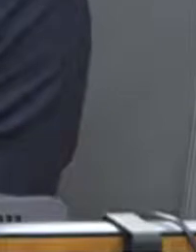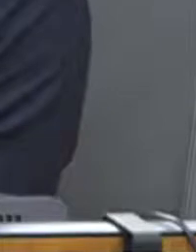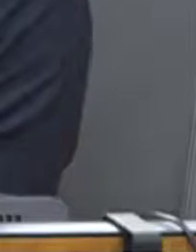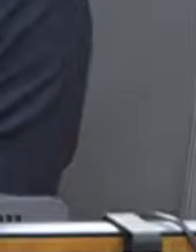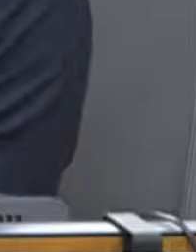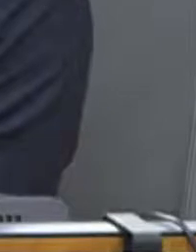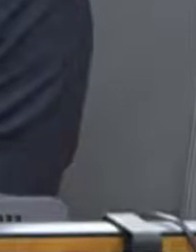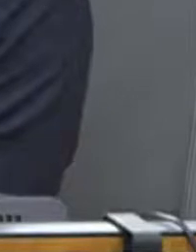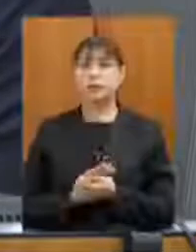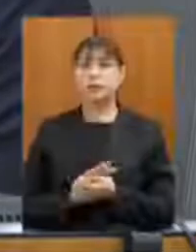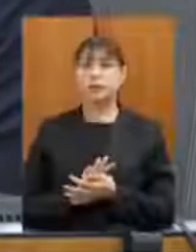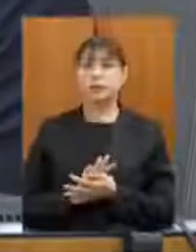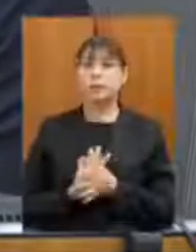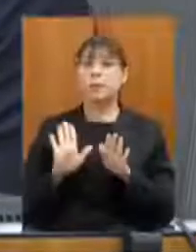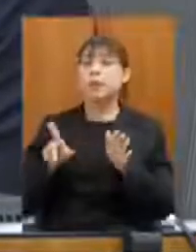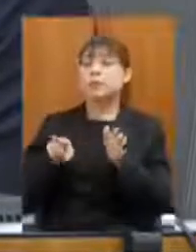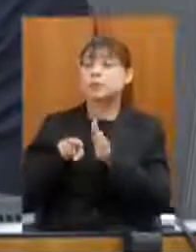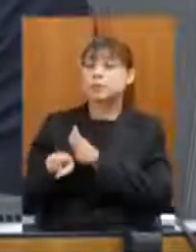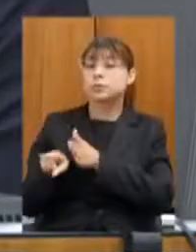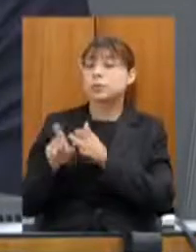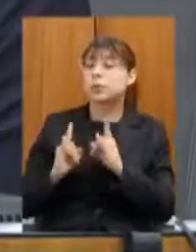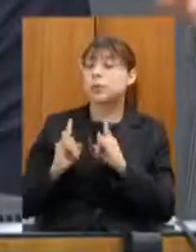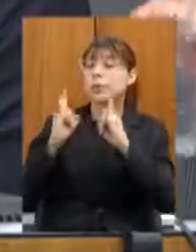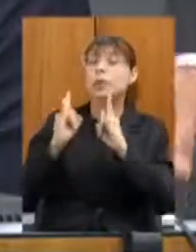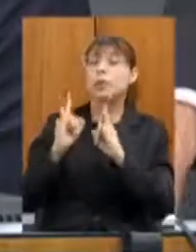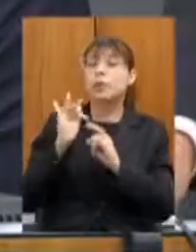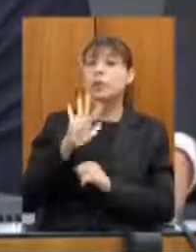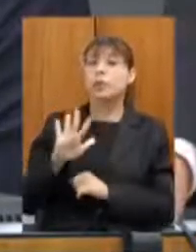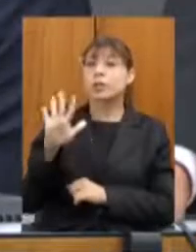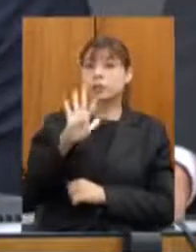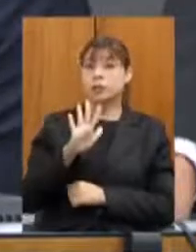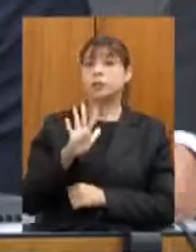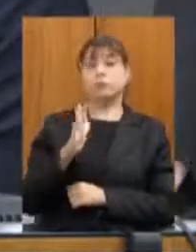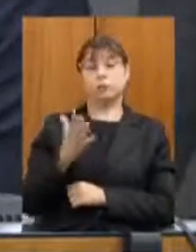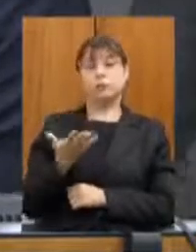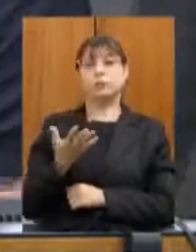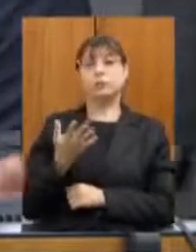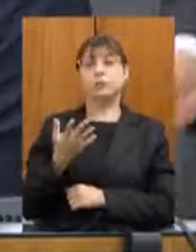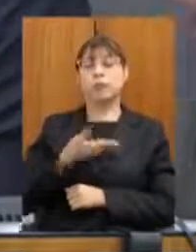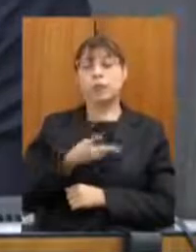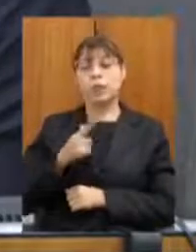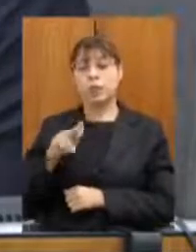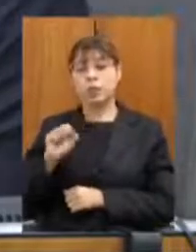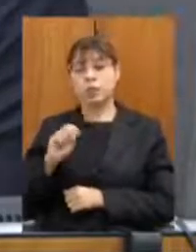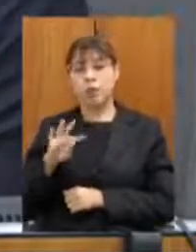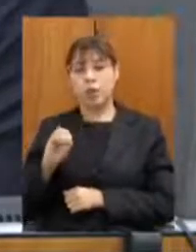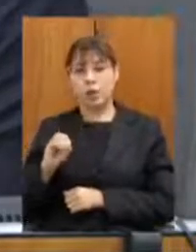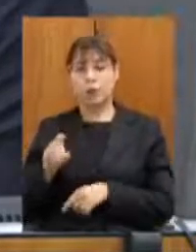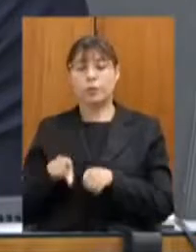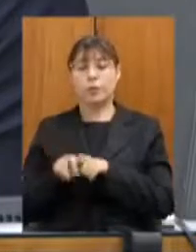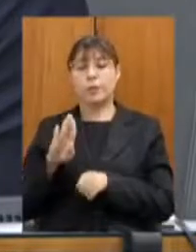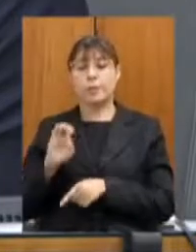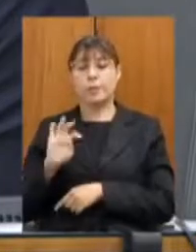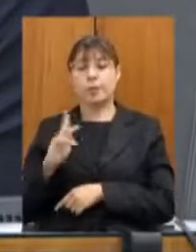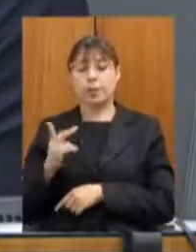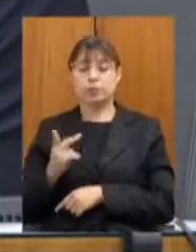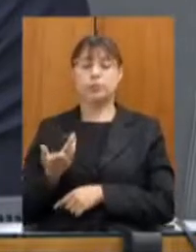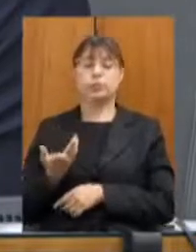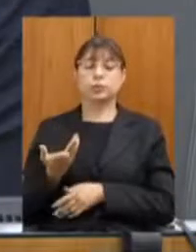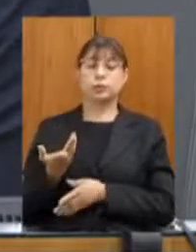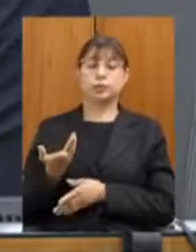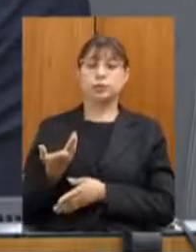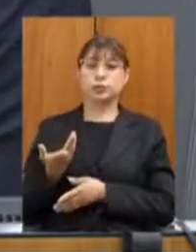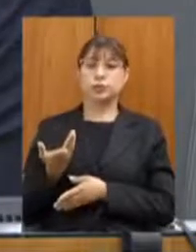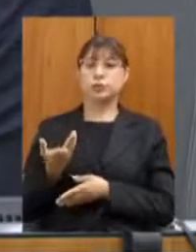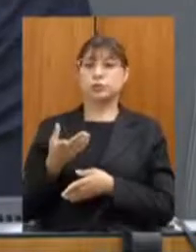Beth e também pelo nosso colega Gustavo mas eu vou eu vou me